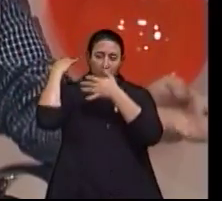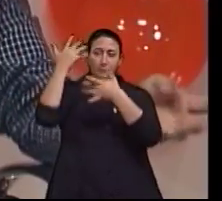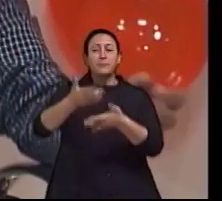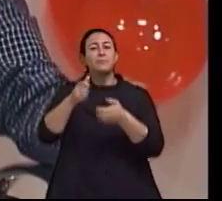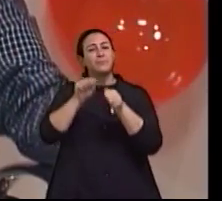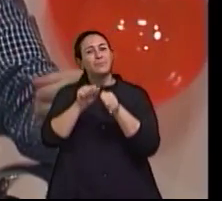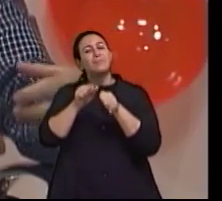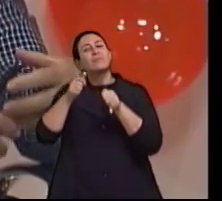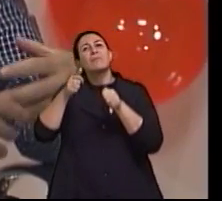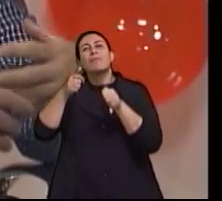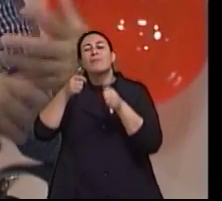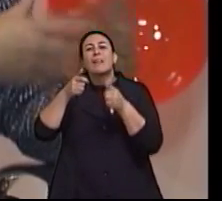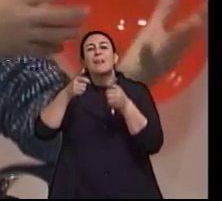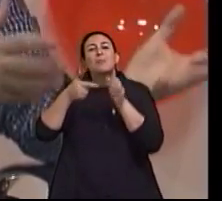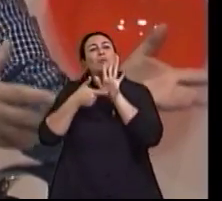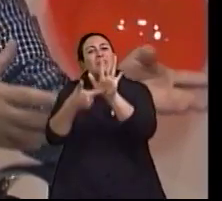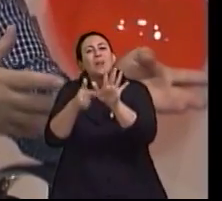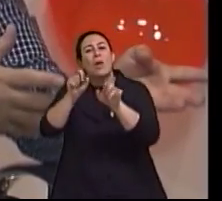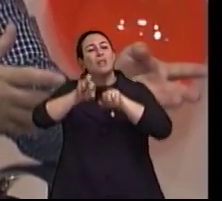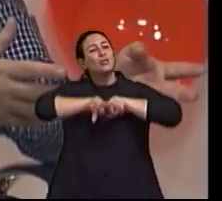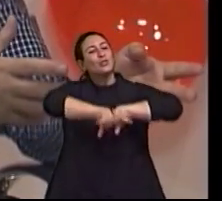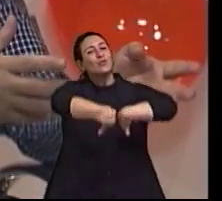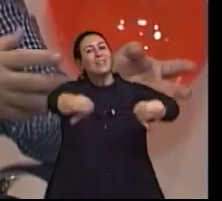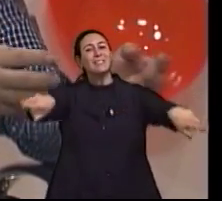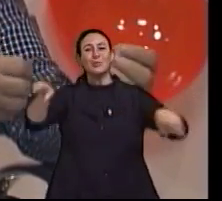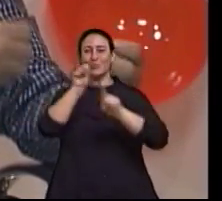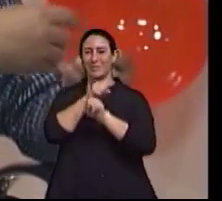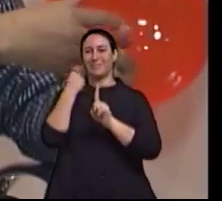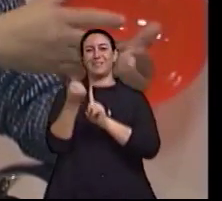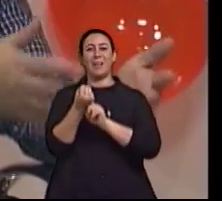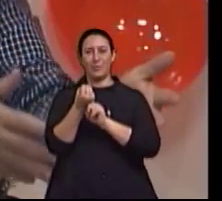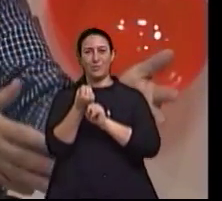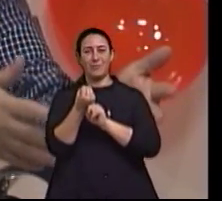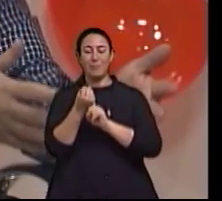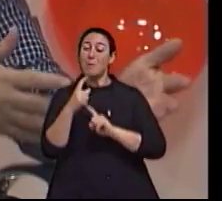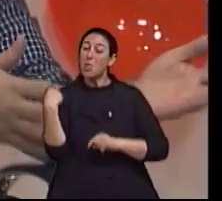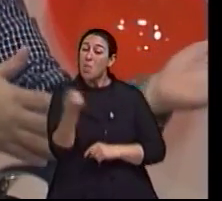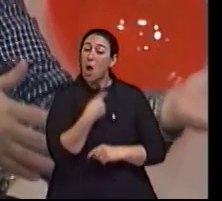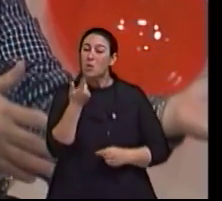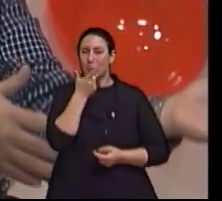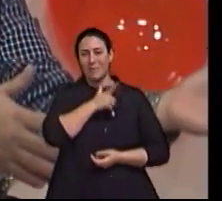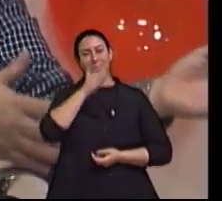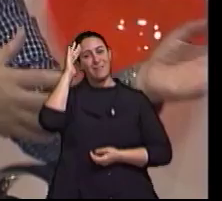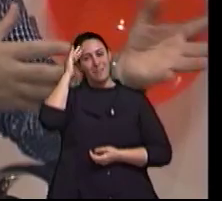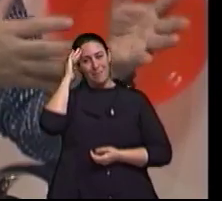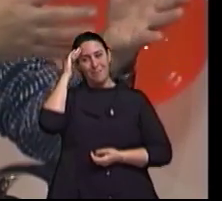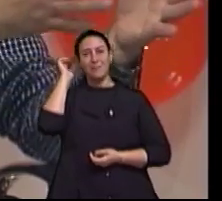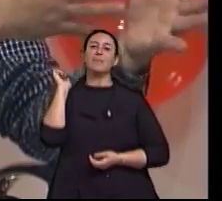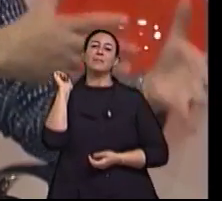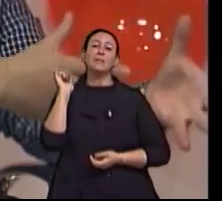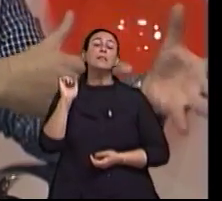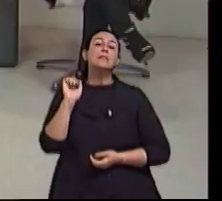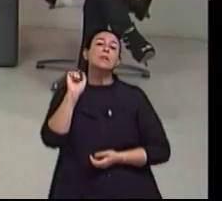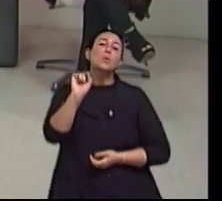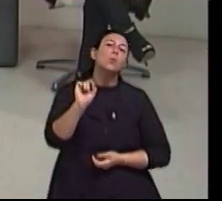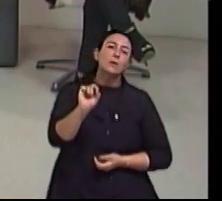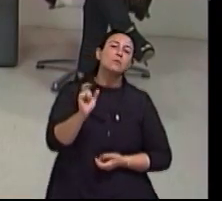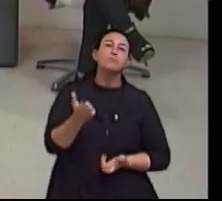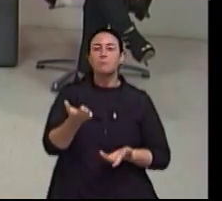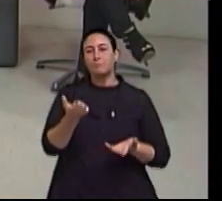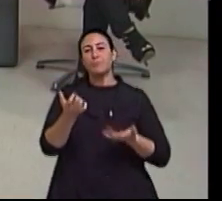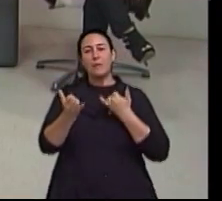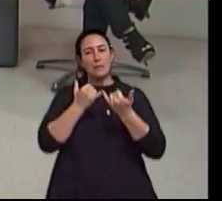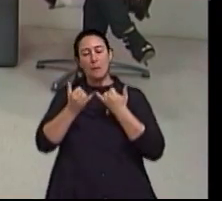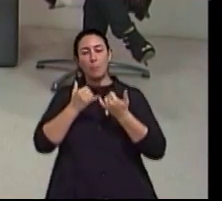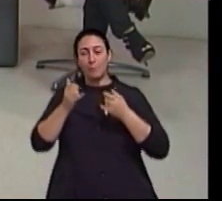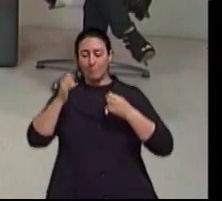expor as diferentes pessoas que existem na nossa sociedade para nós entendermos. Então, aquela questão, a pessoa